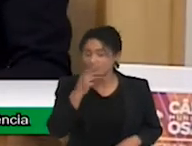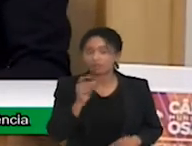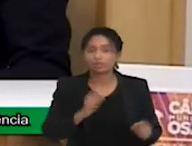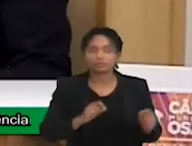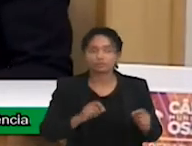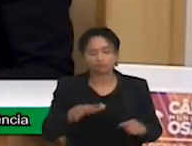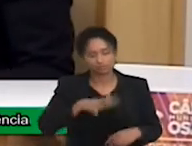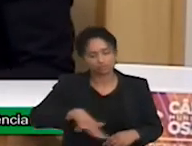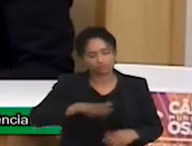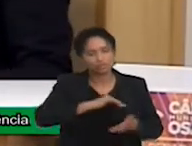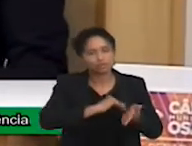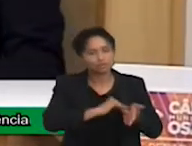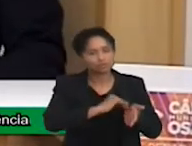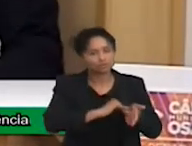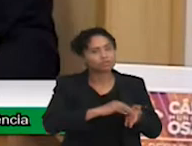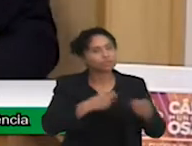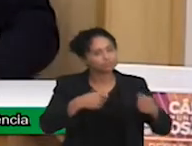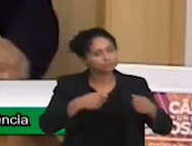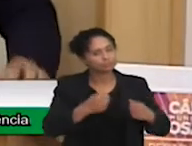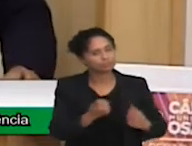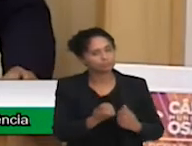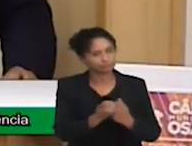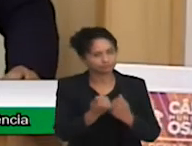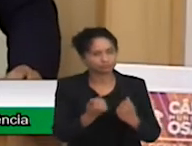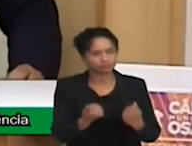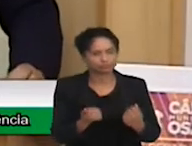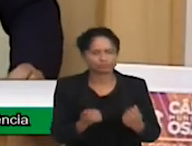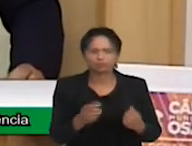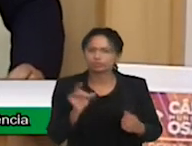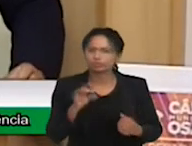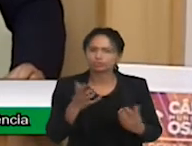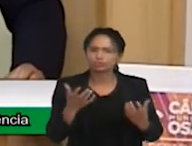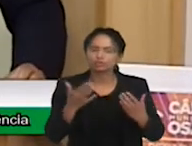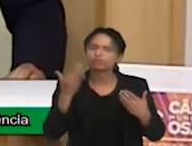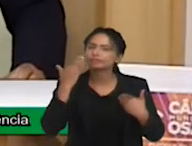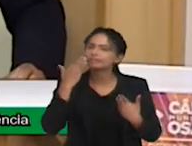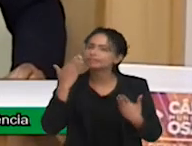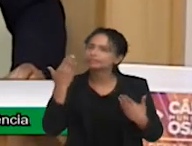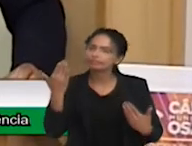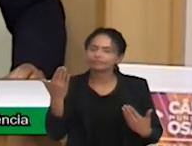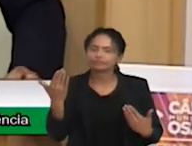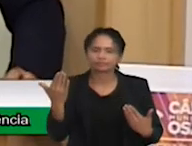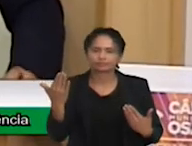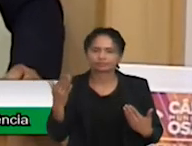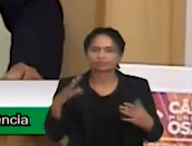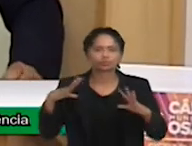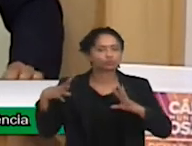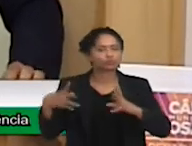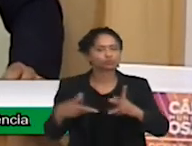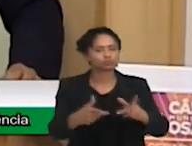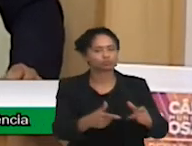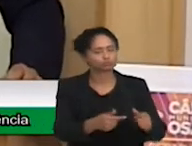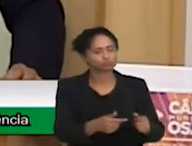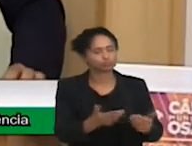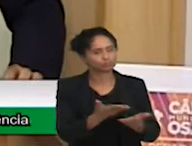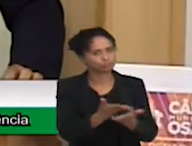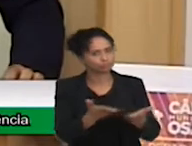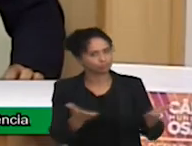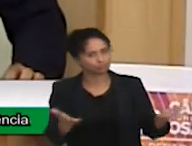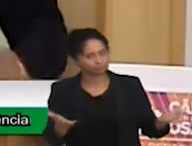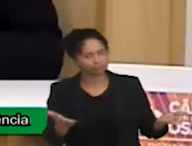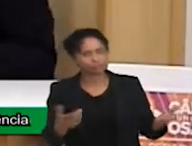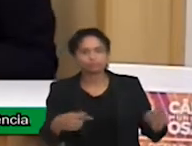precisa desse apoio. Então, era mais para agradecer mesmo, gostaria de agradecer a todos que os